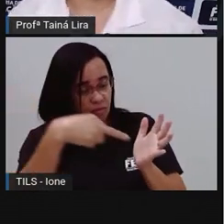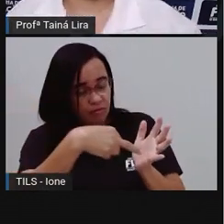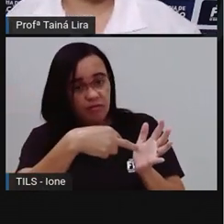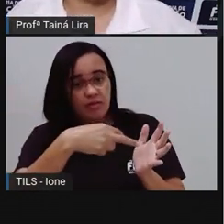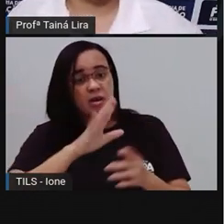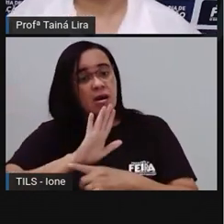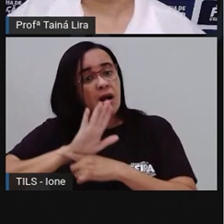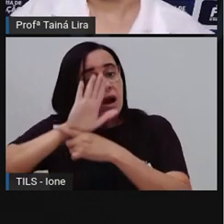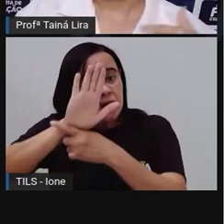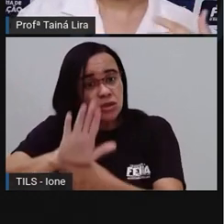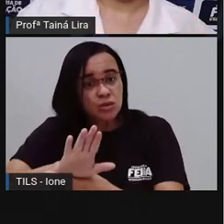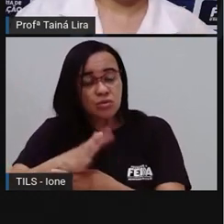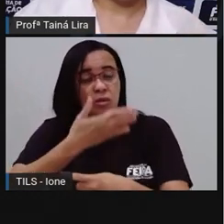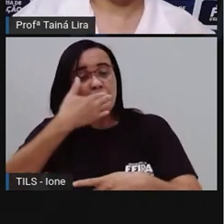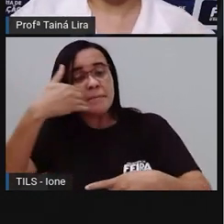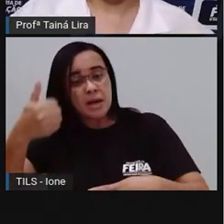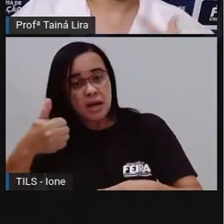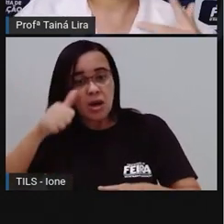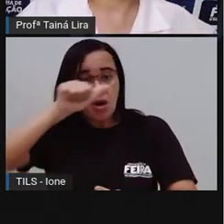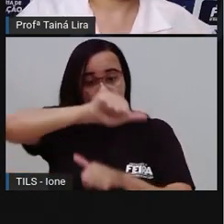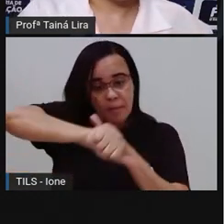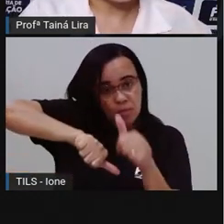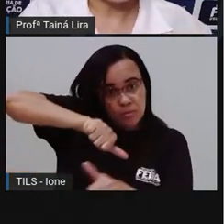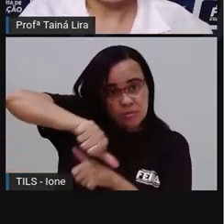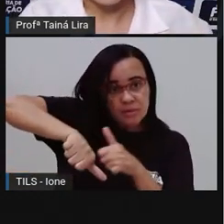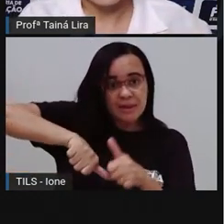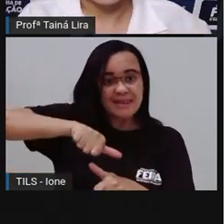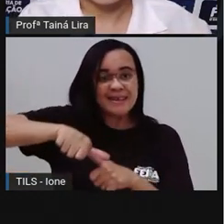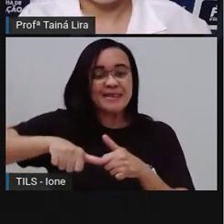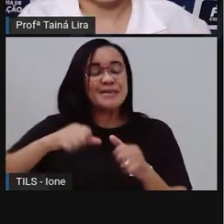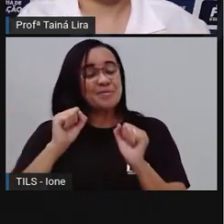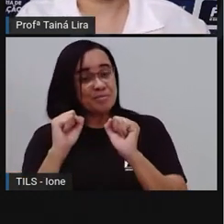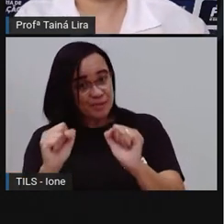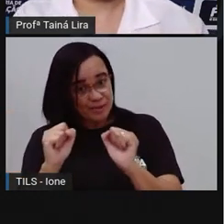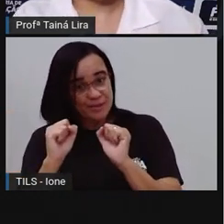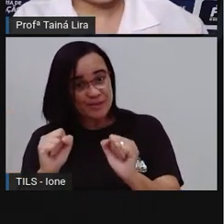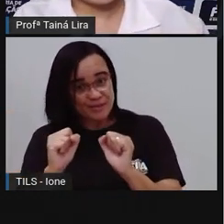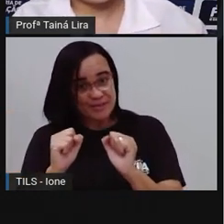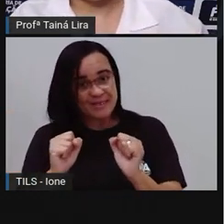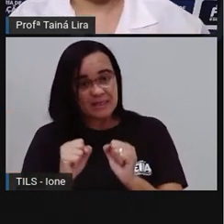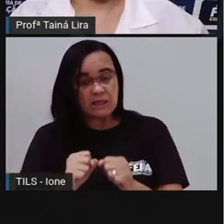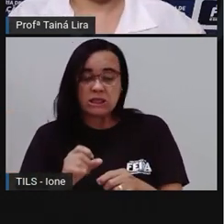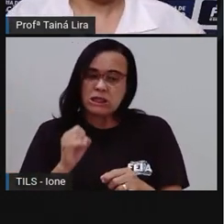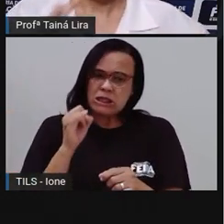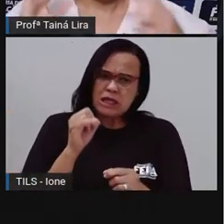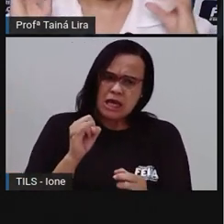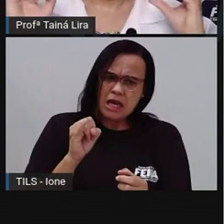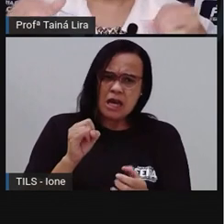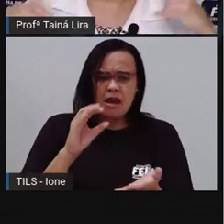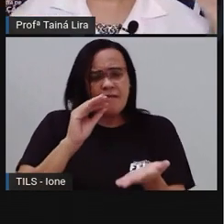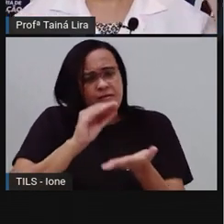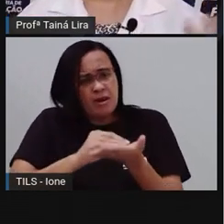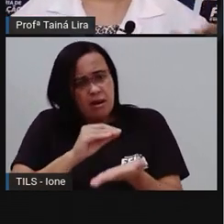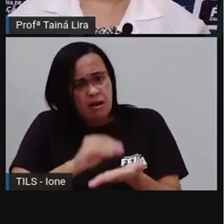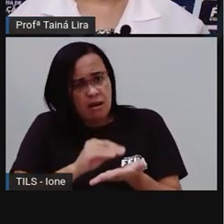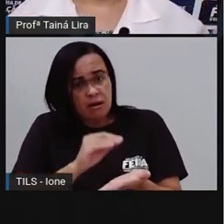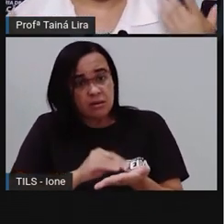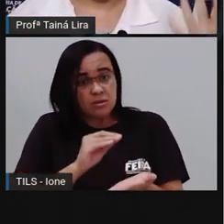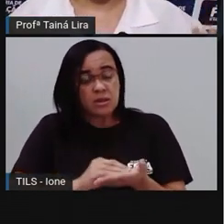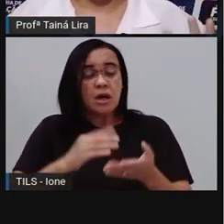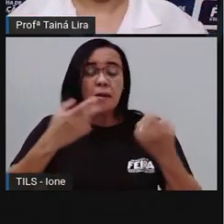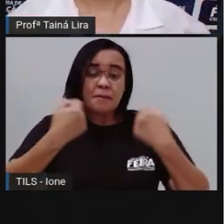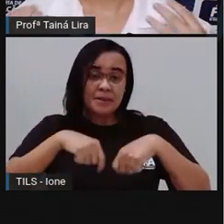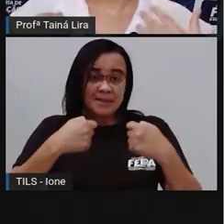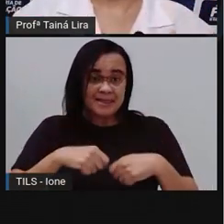você vai melhorar, a pessoa vai ler de novo, vai dizer, ó, mas aqui também, ó, aqui também eu acho que precisa melhorar, até você chegar na sua